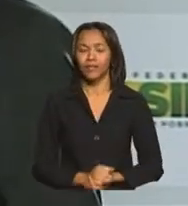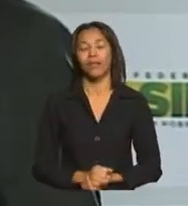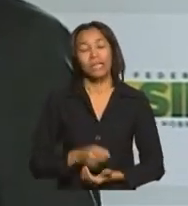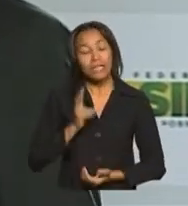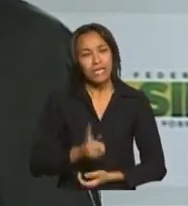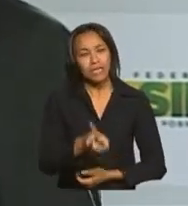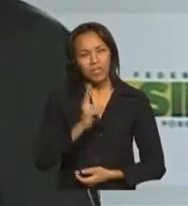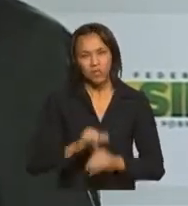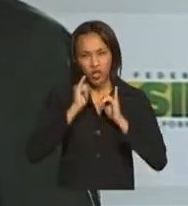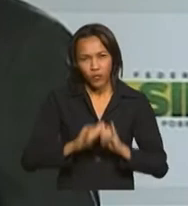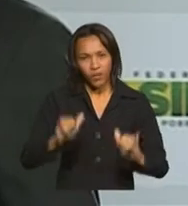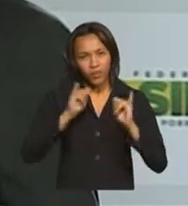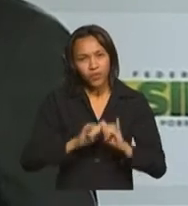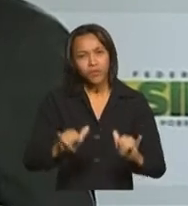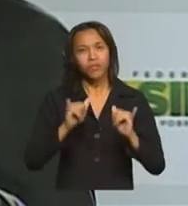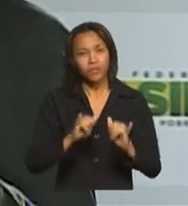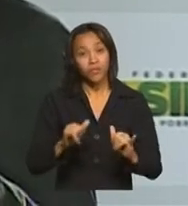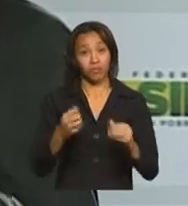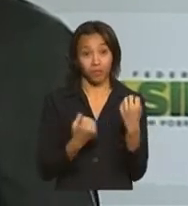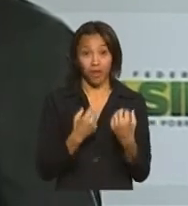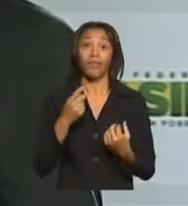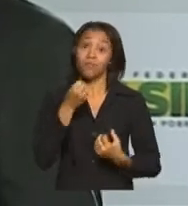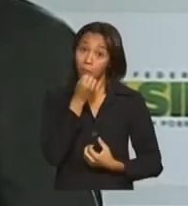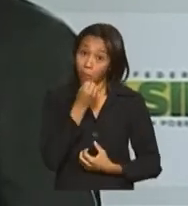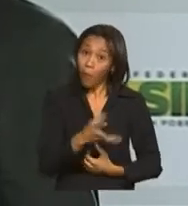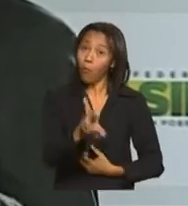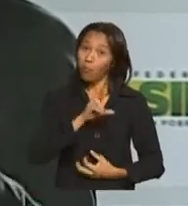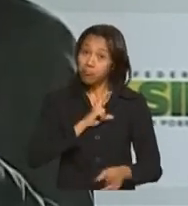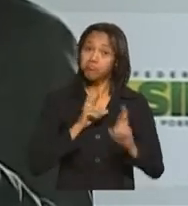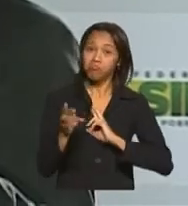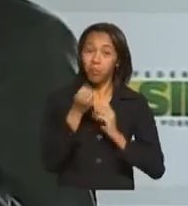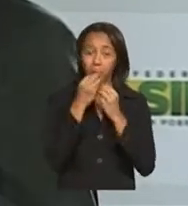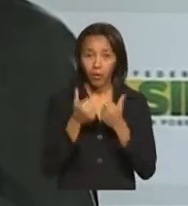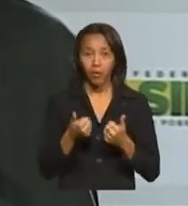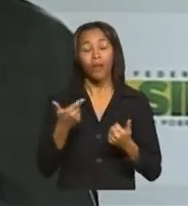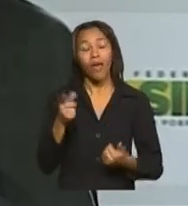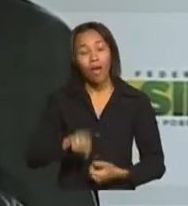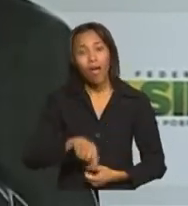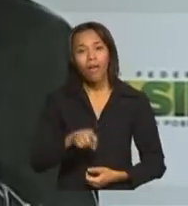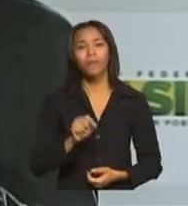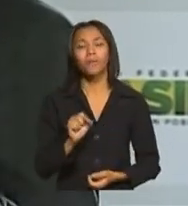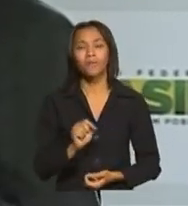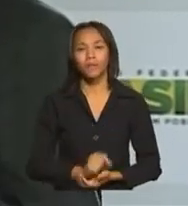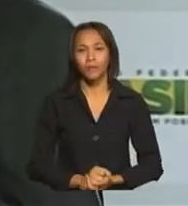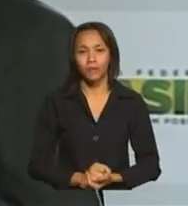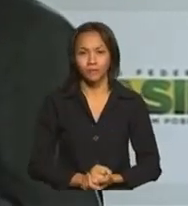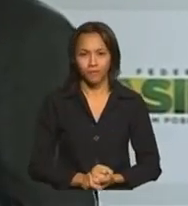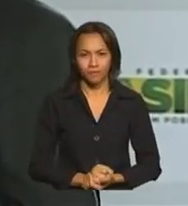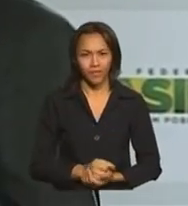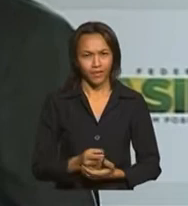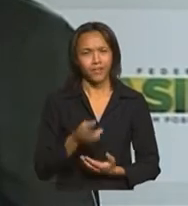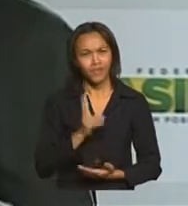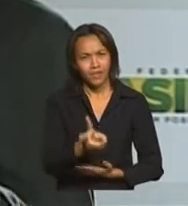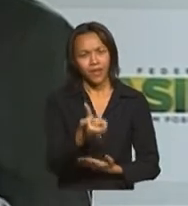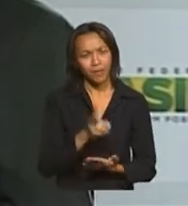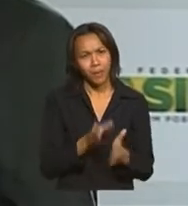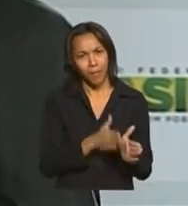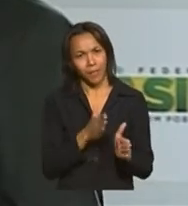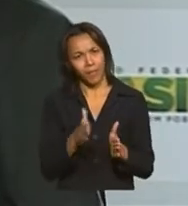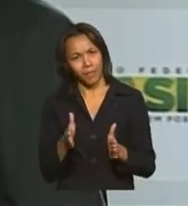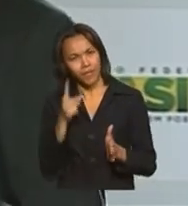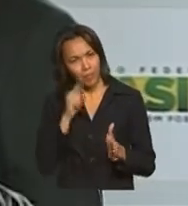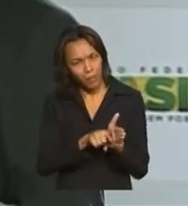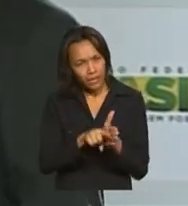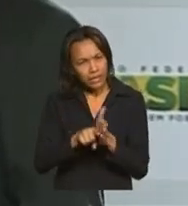cada campanha que fazemos, nós temos resultados positivos. Isso tem sido assim, de forma sistemática, sido